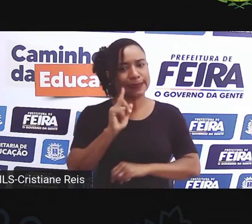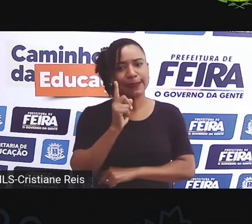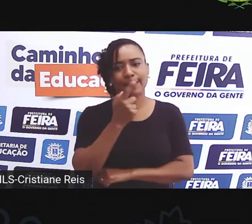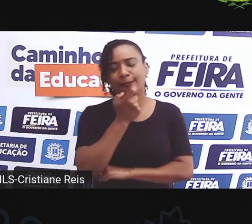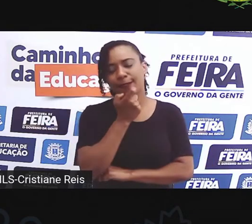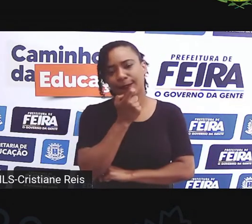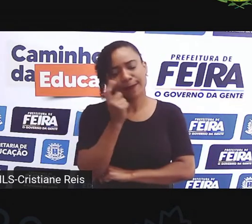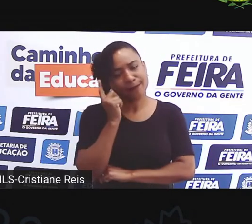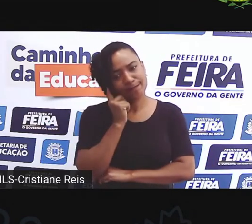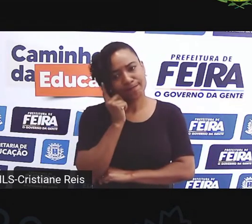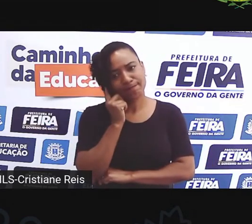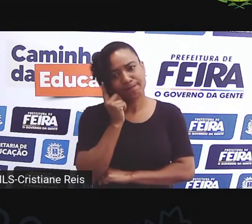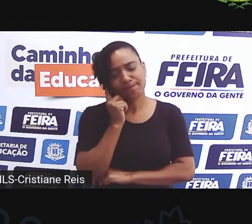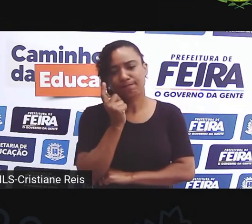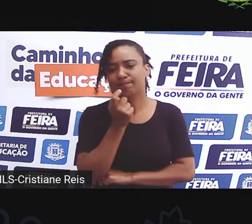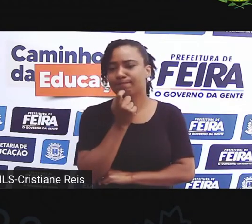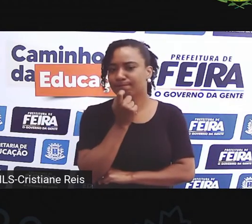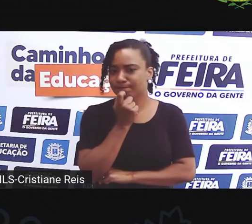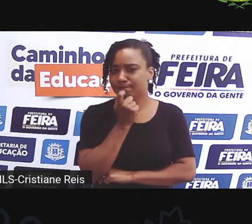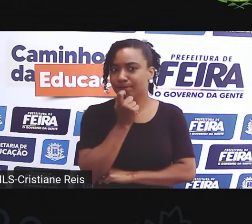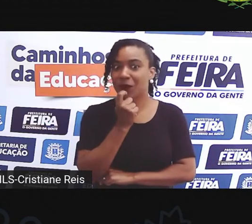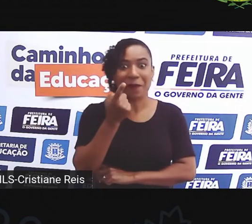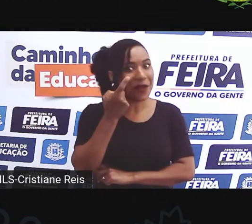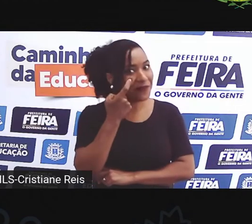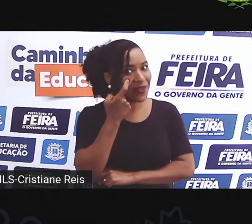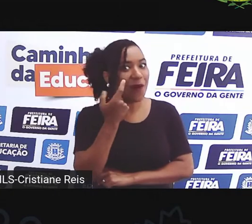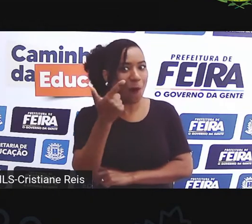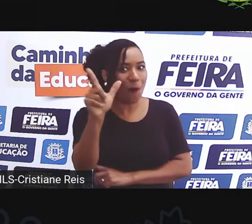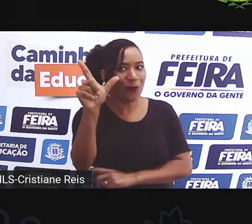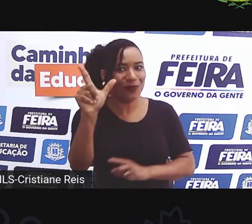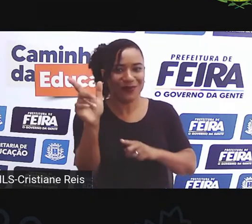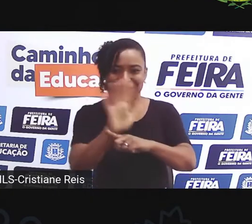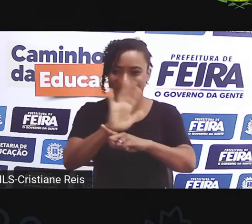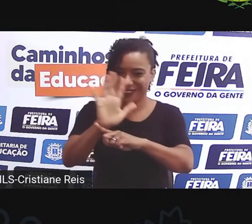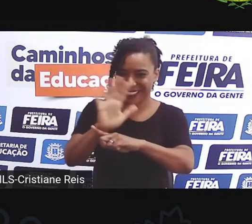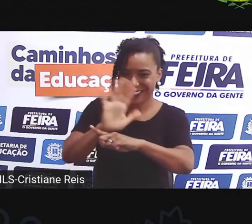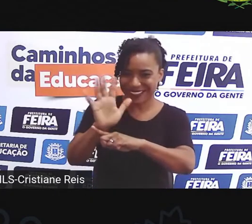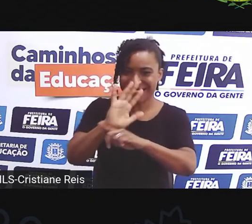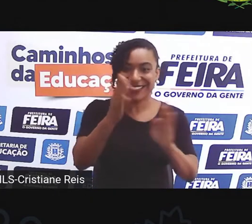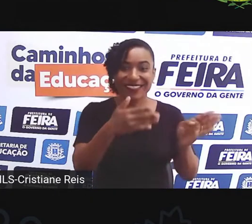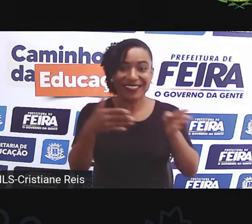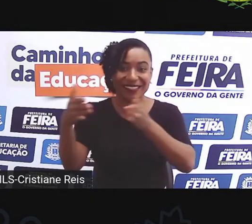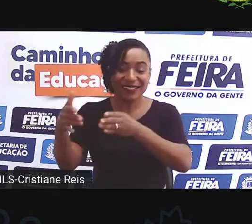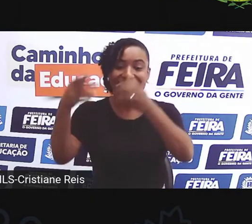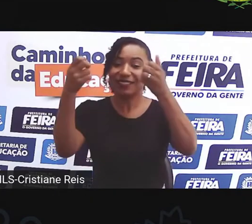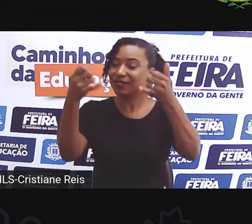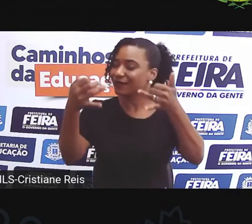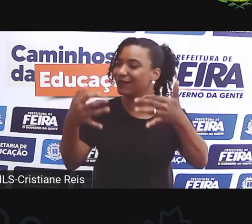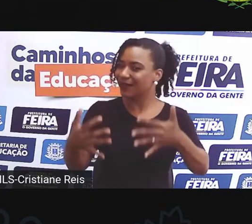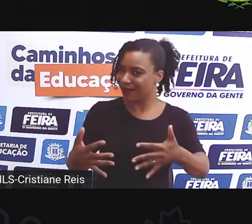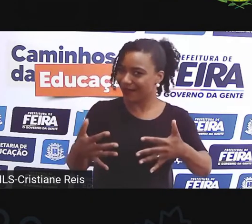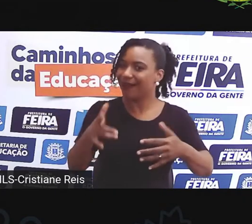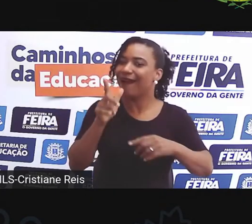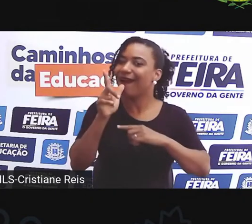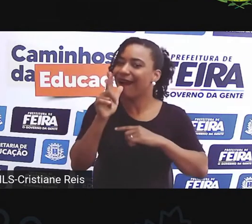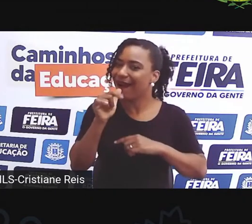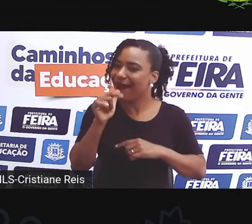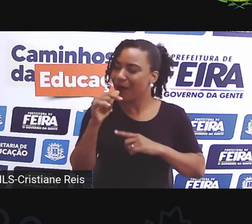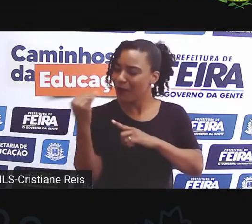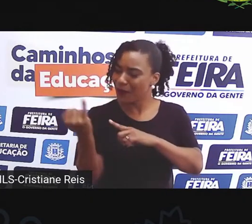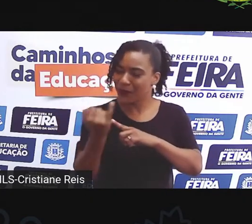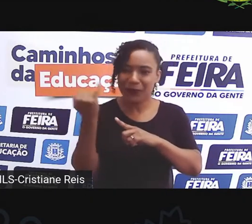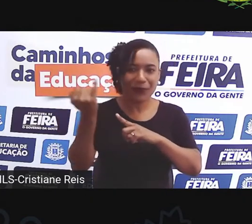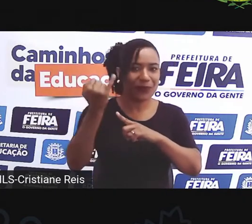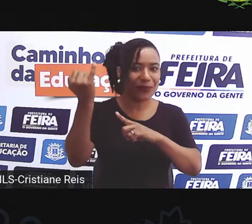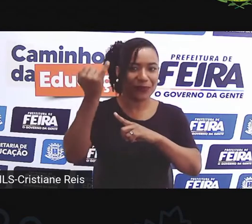pensar. Que tal a gente assistir outro vídeo contando para a gente como